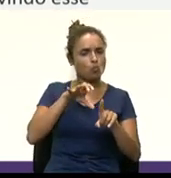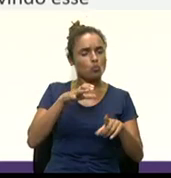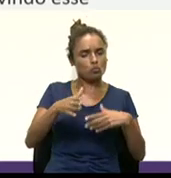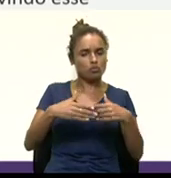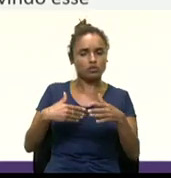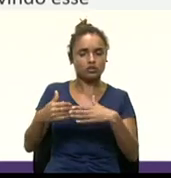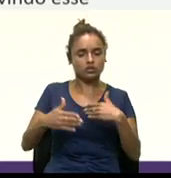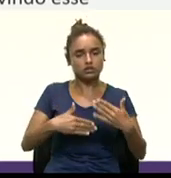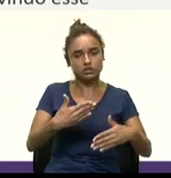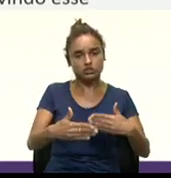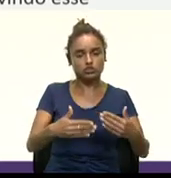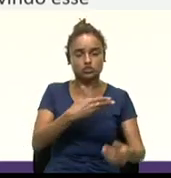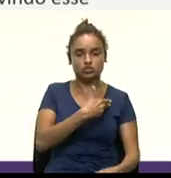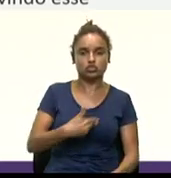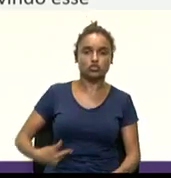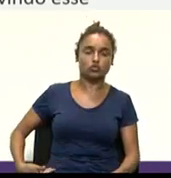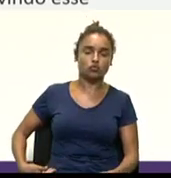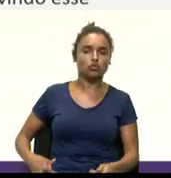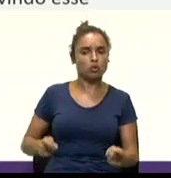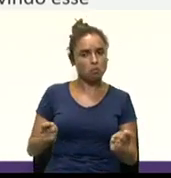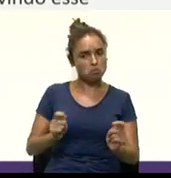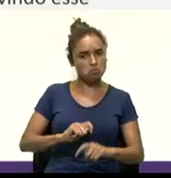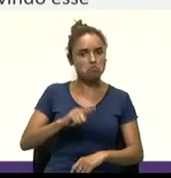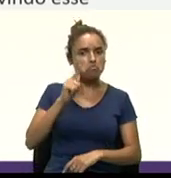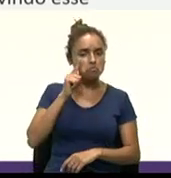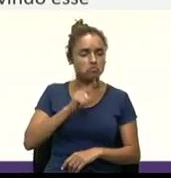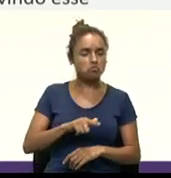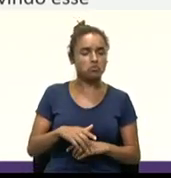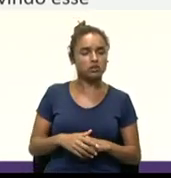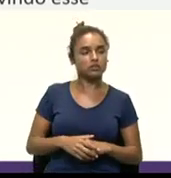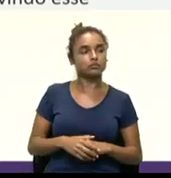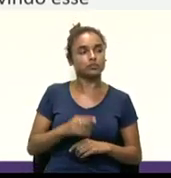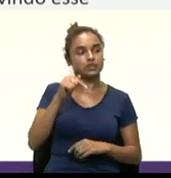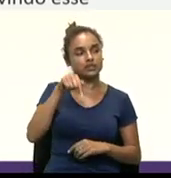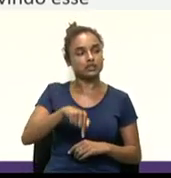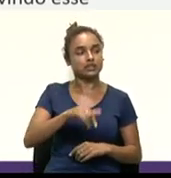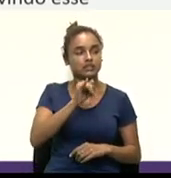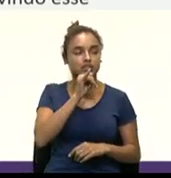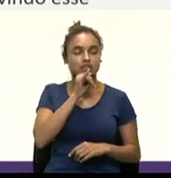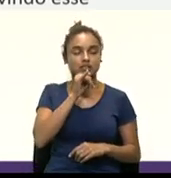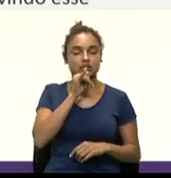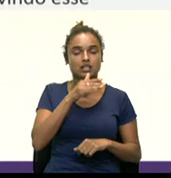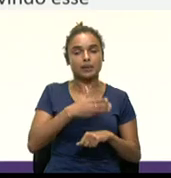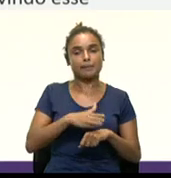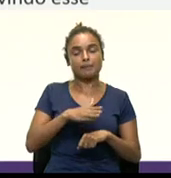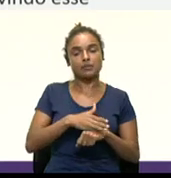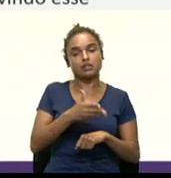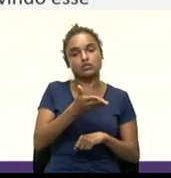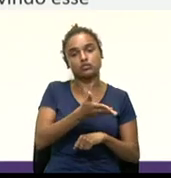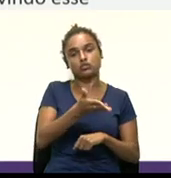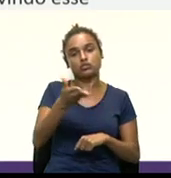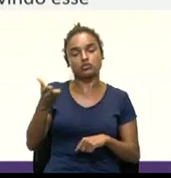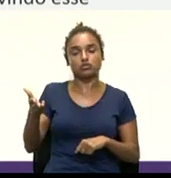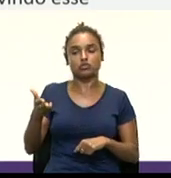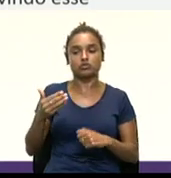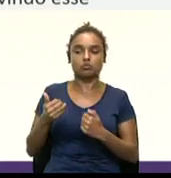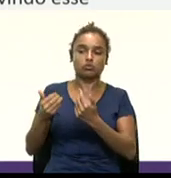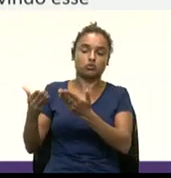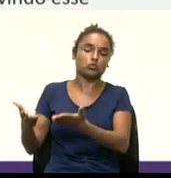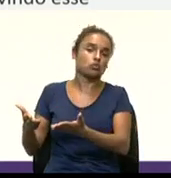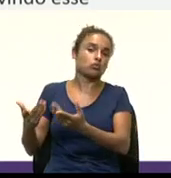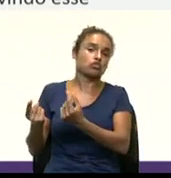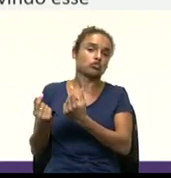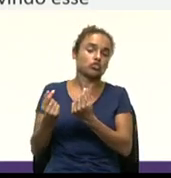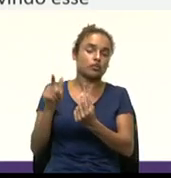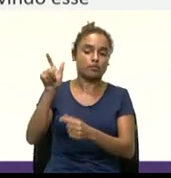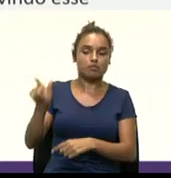do governo, né? Vamos colocar um exemplo prático para vocês entenderem. Uma doação, né?